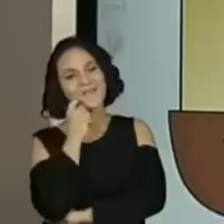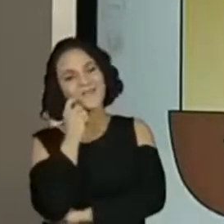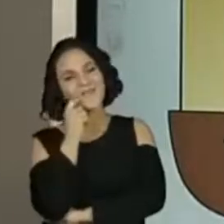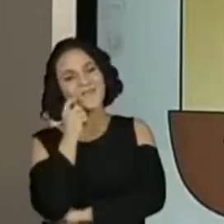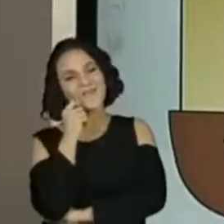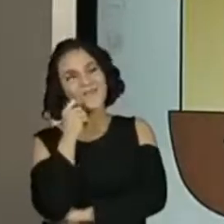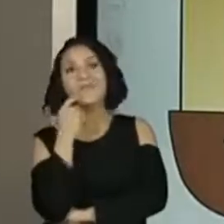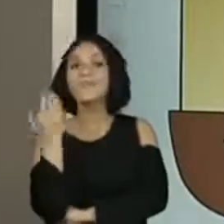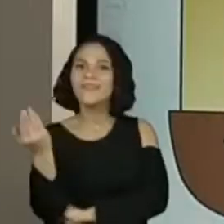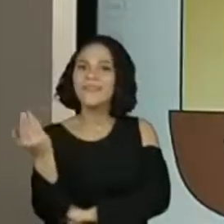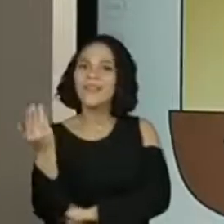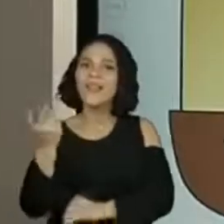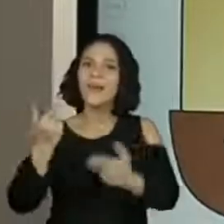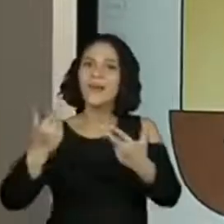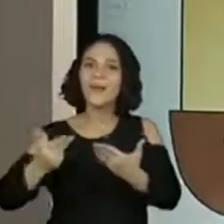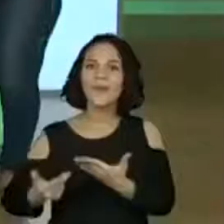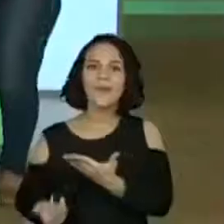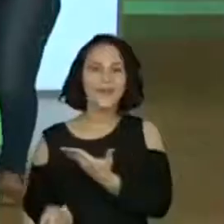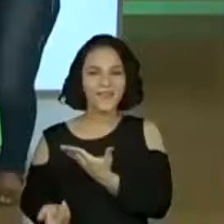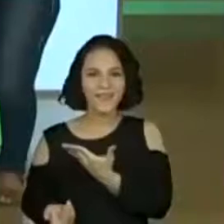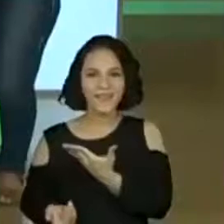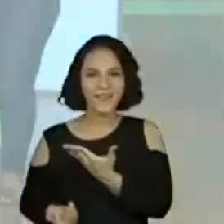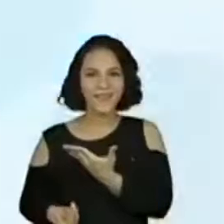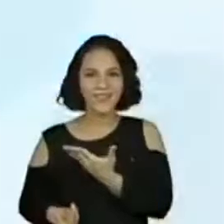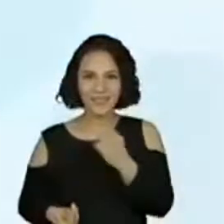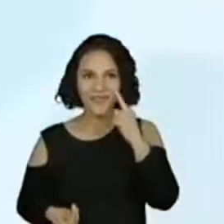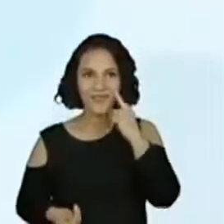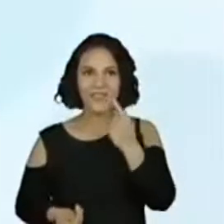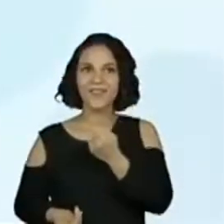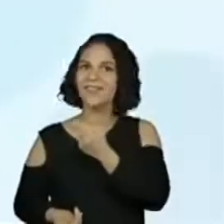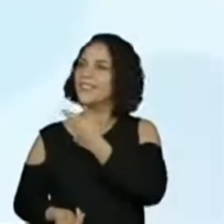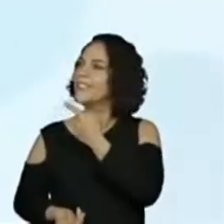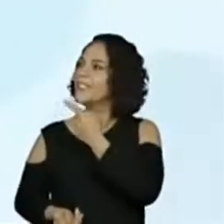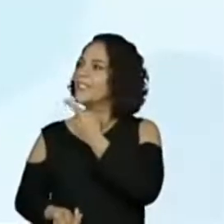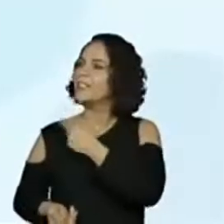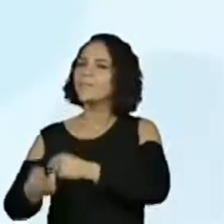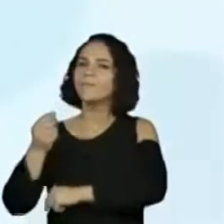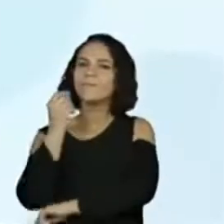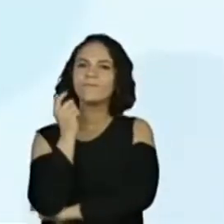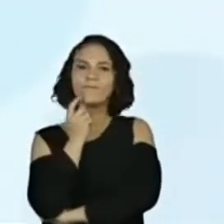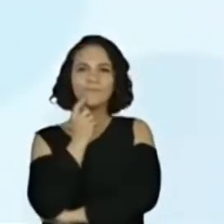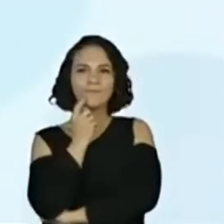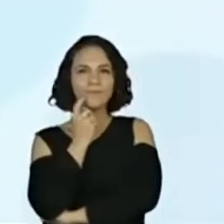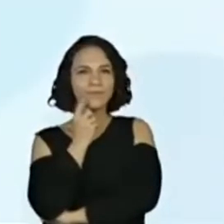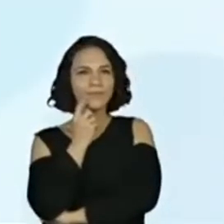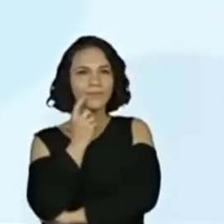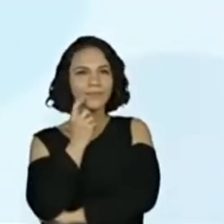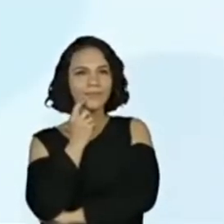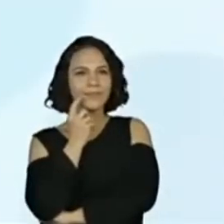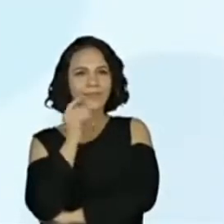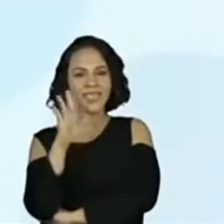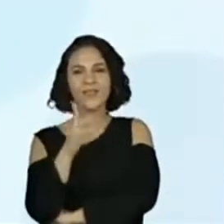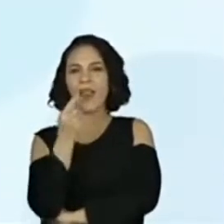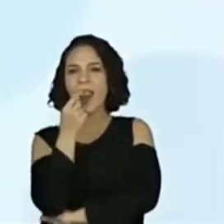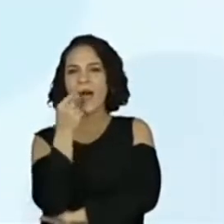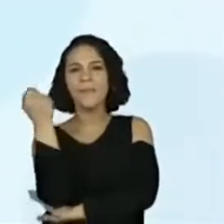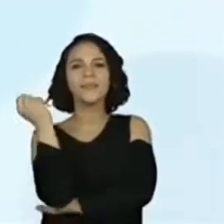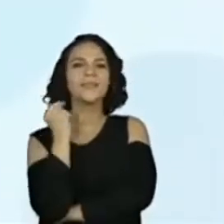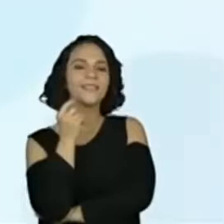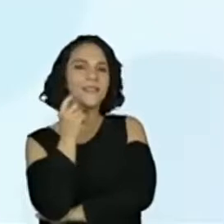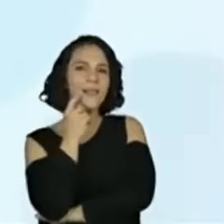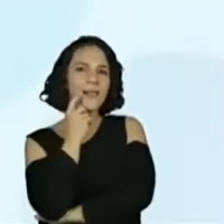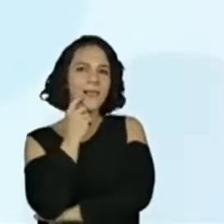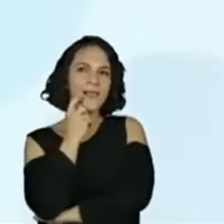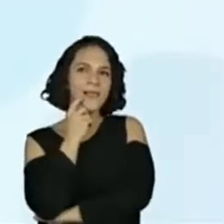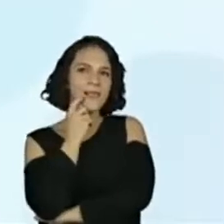representado. Olha como está esse personagem. Principalmente, professora Kelly, eles ficam nessa posição com o lápis lá no pontinho, no